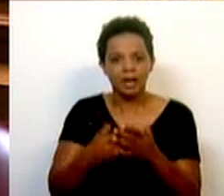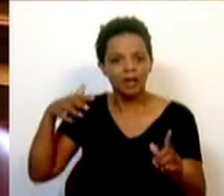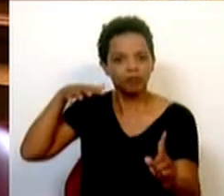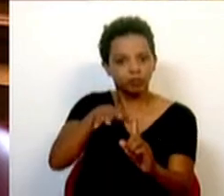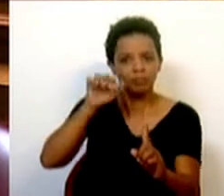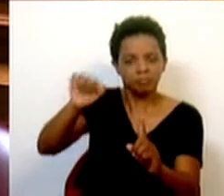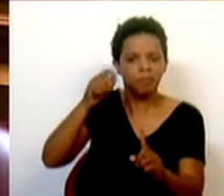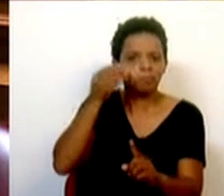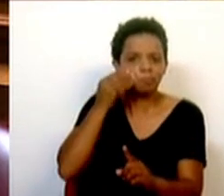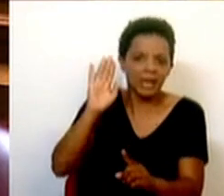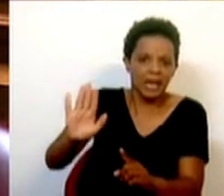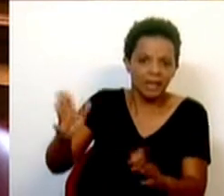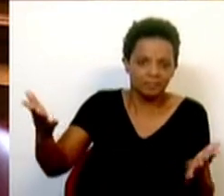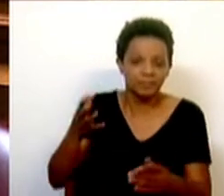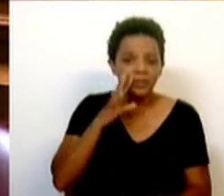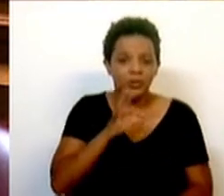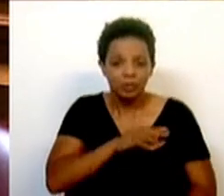costume. Sr. Deputado André Ventura,